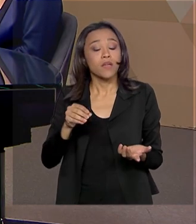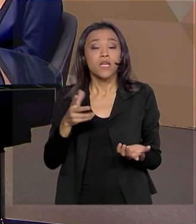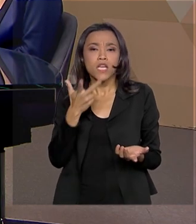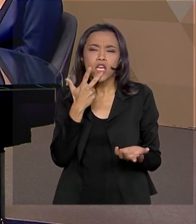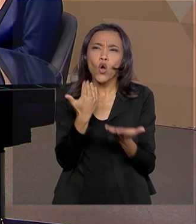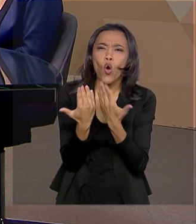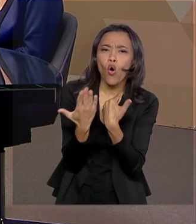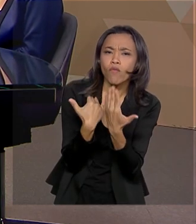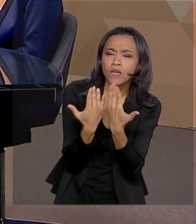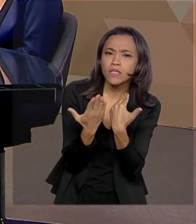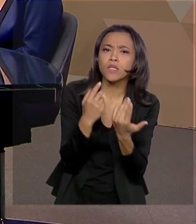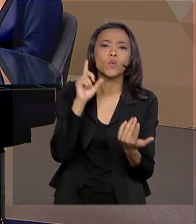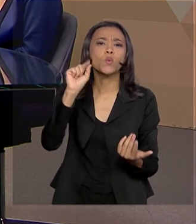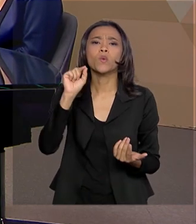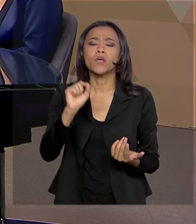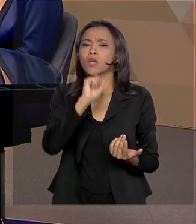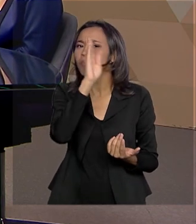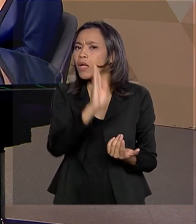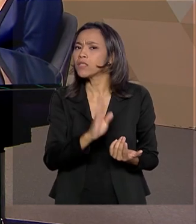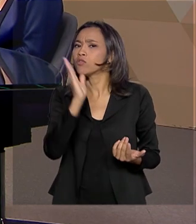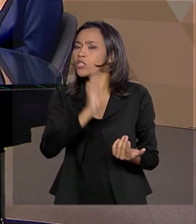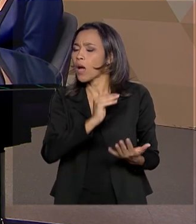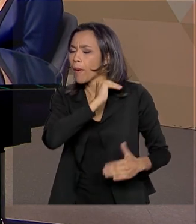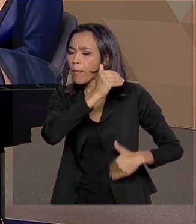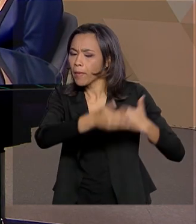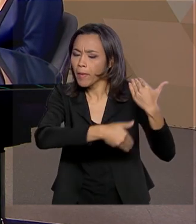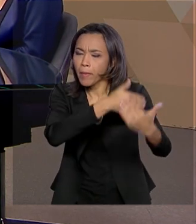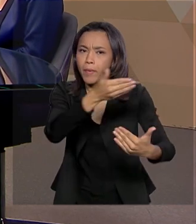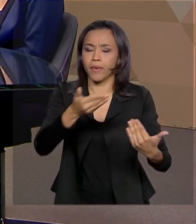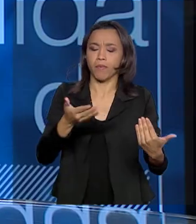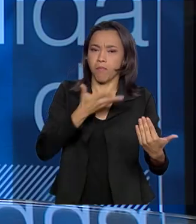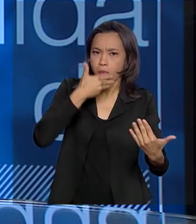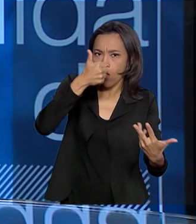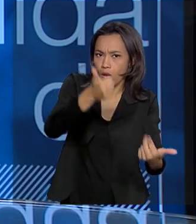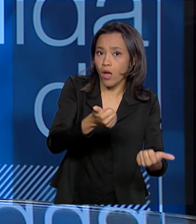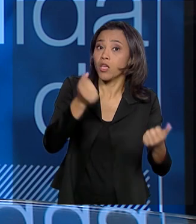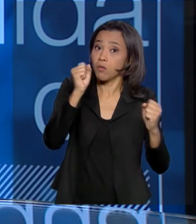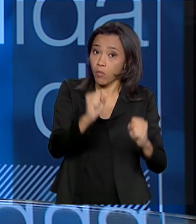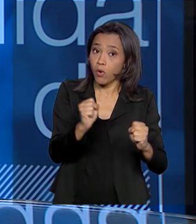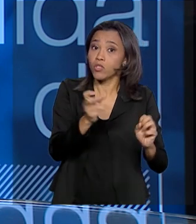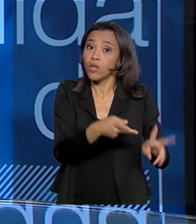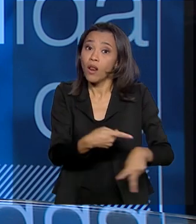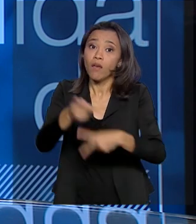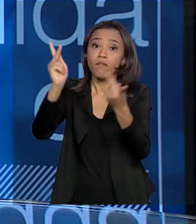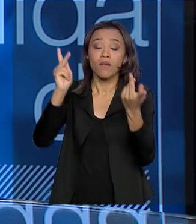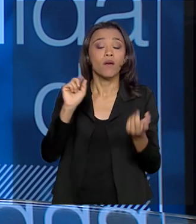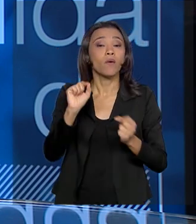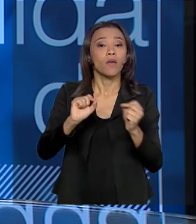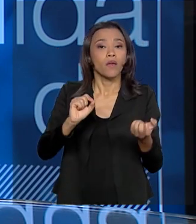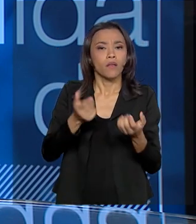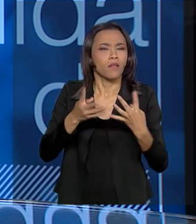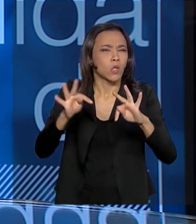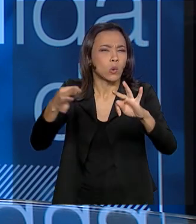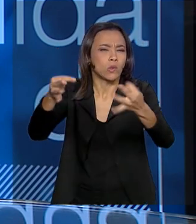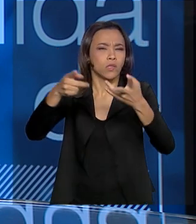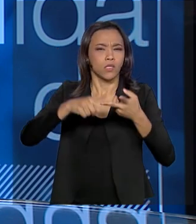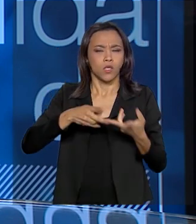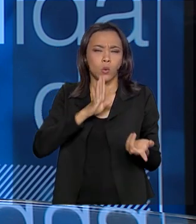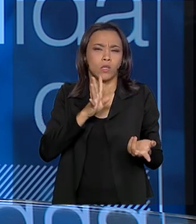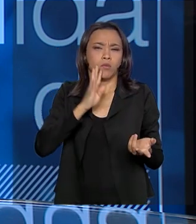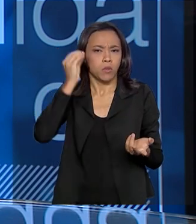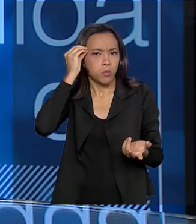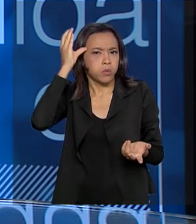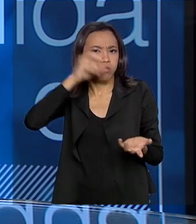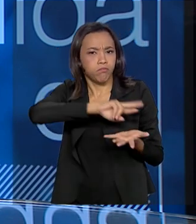outros países no que o Brasil já evoluiu, no que pode exportar de avanços na gestão de